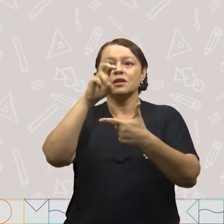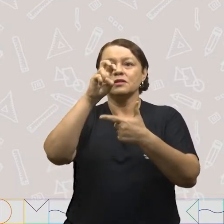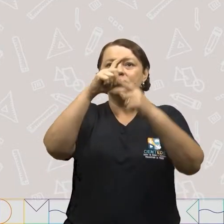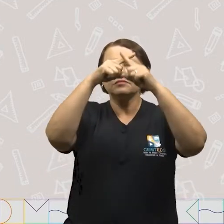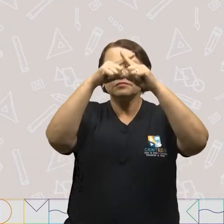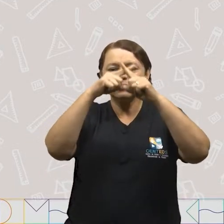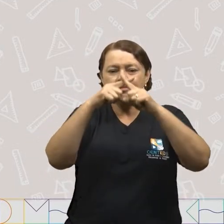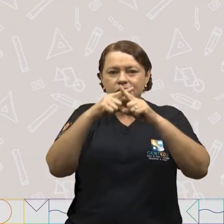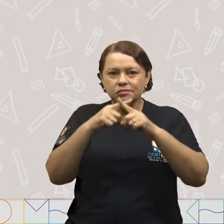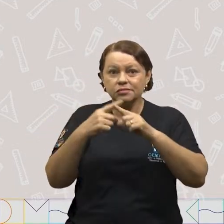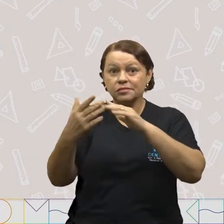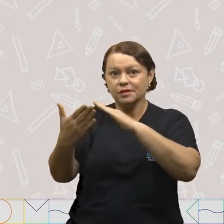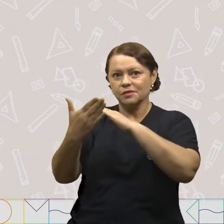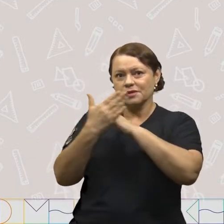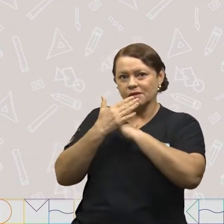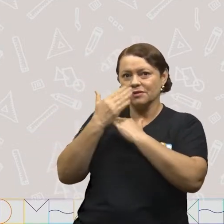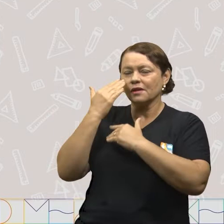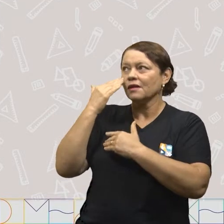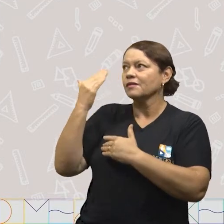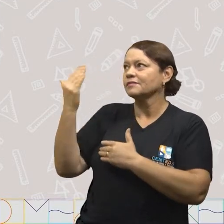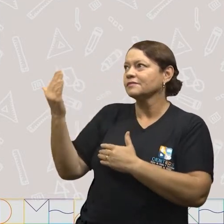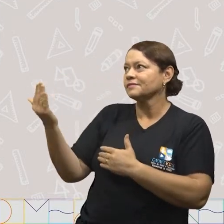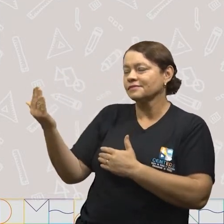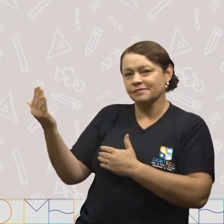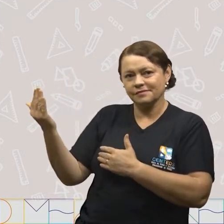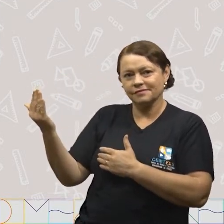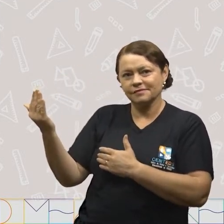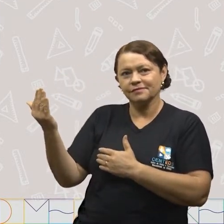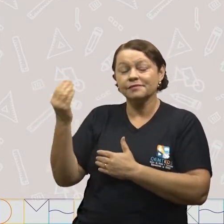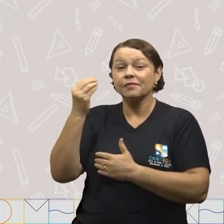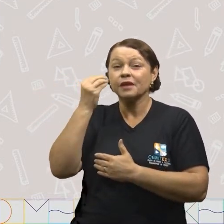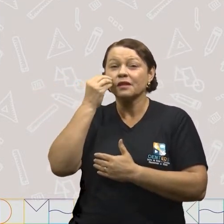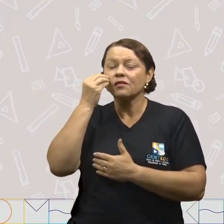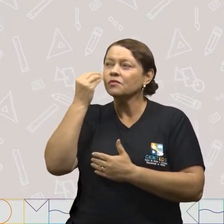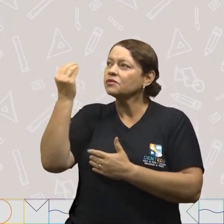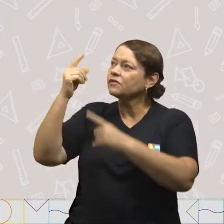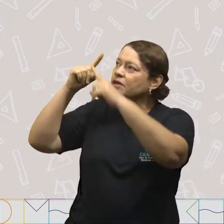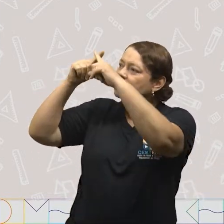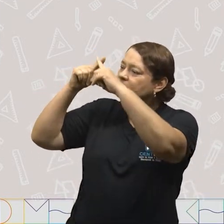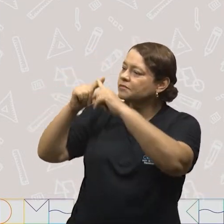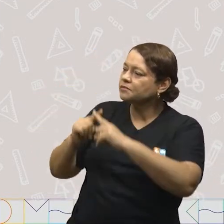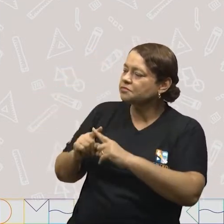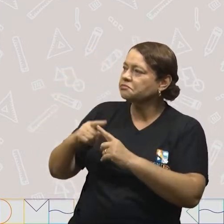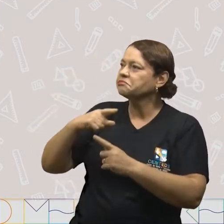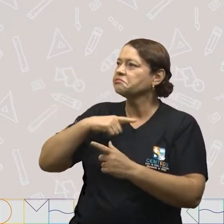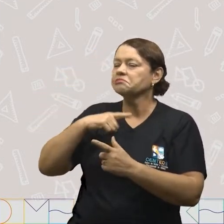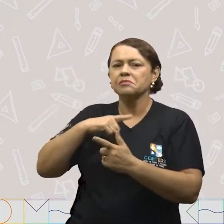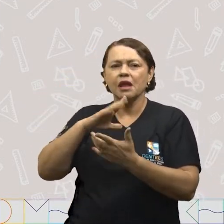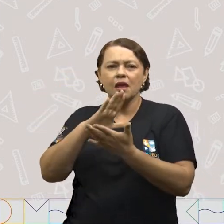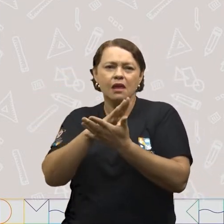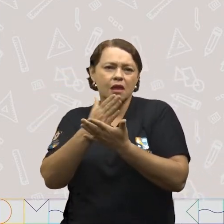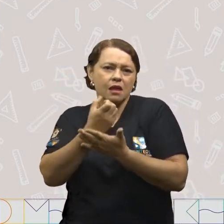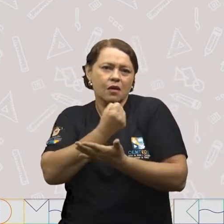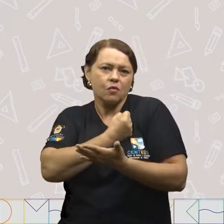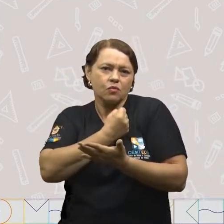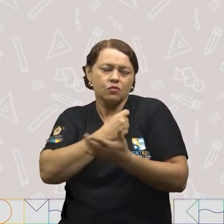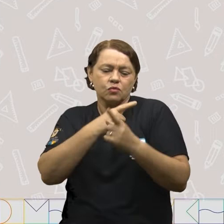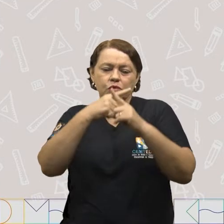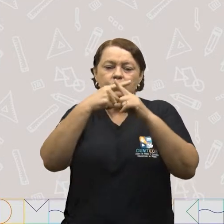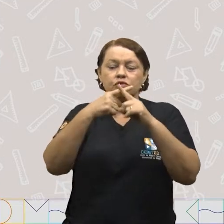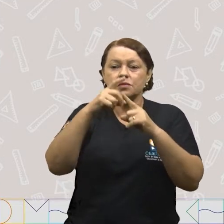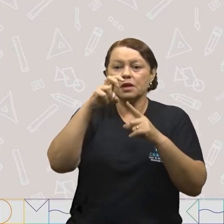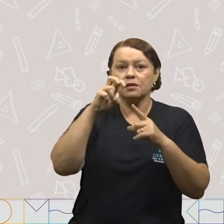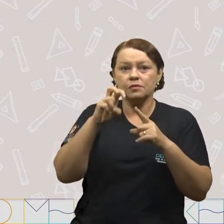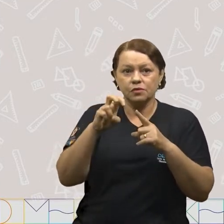de cinco para nos auxiliar. Vamos olhar a tabuada de cinco. Tem algum número multiplicado por